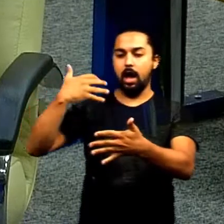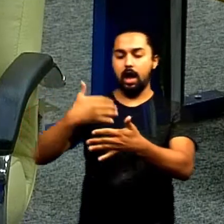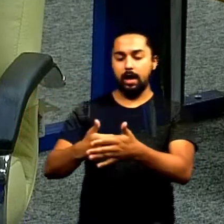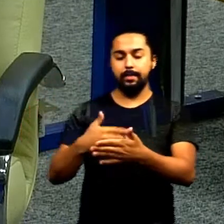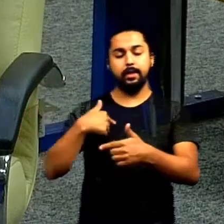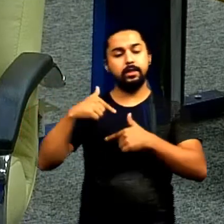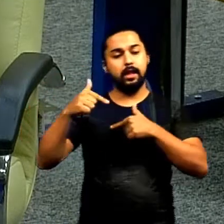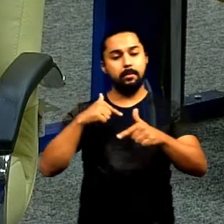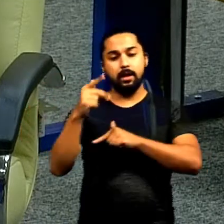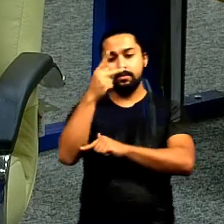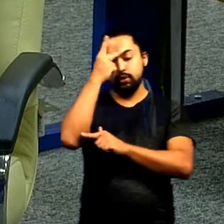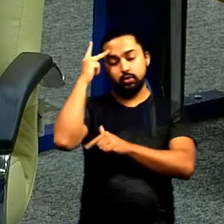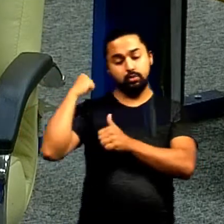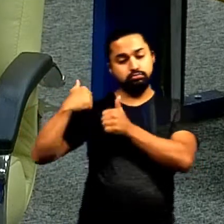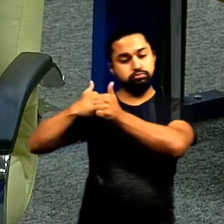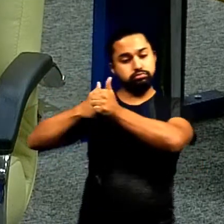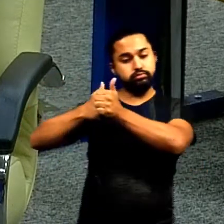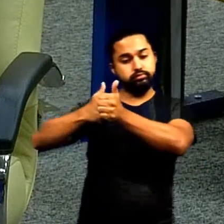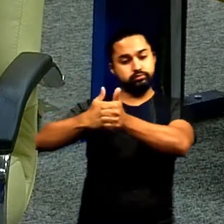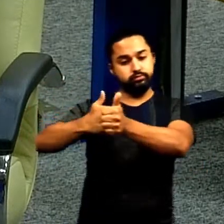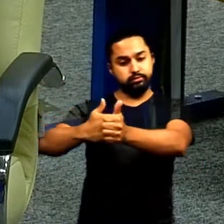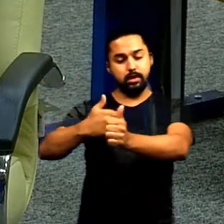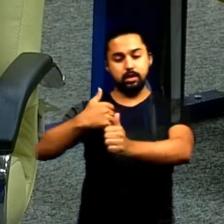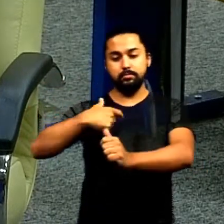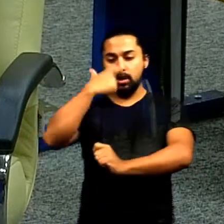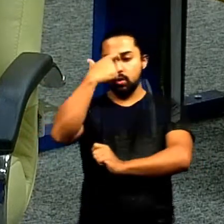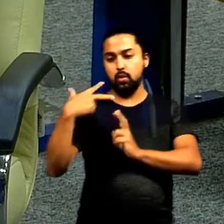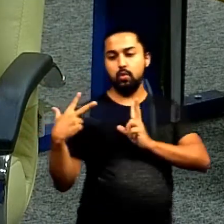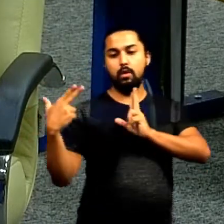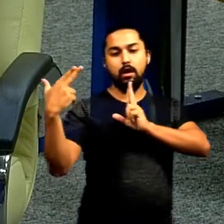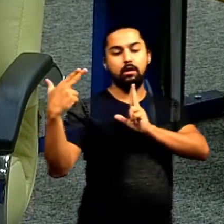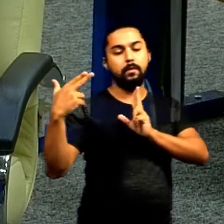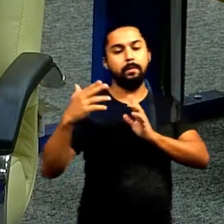eu trabalho com eleitor que eu tenho o meu perfil